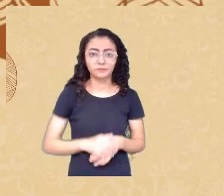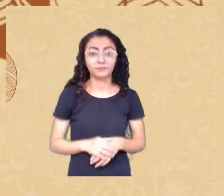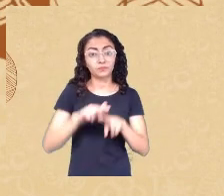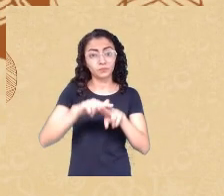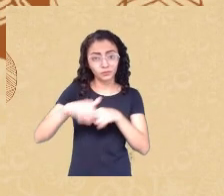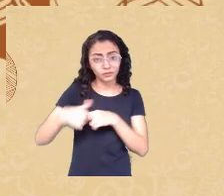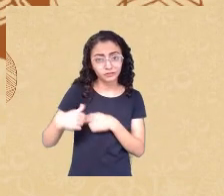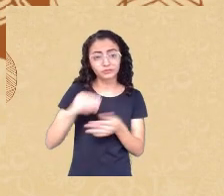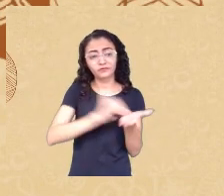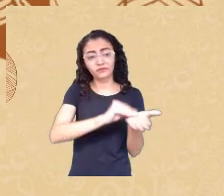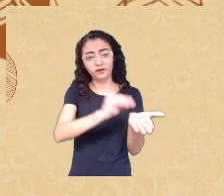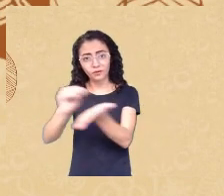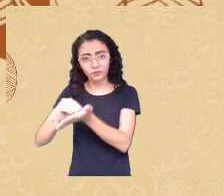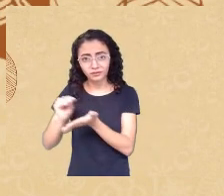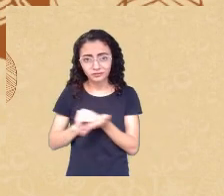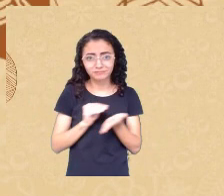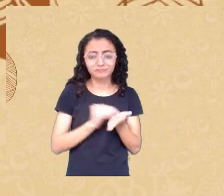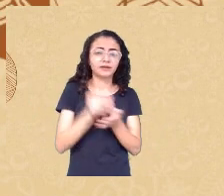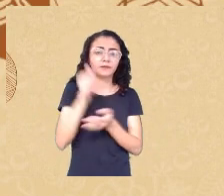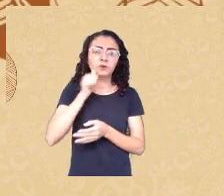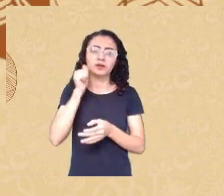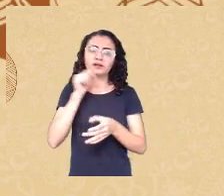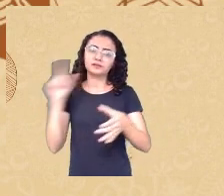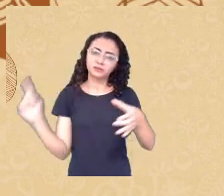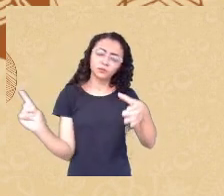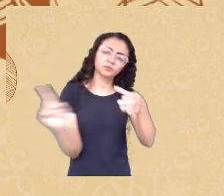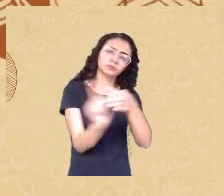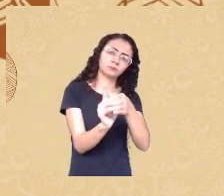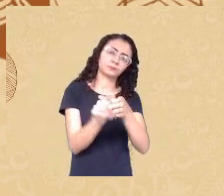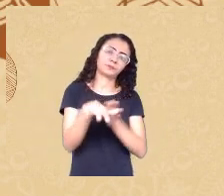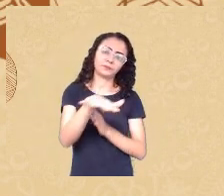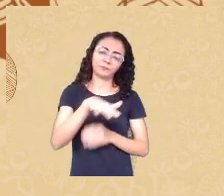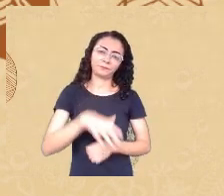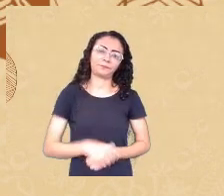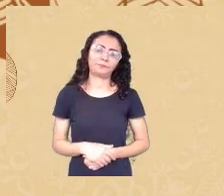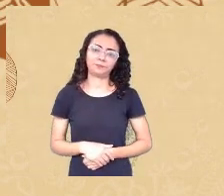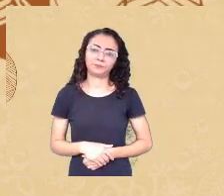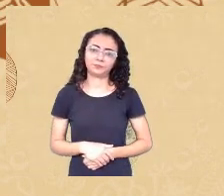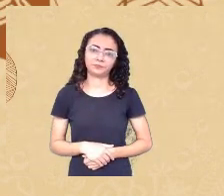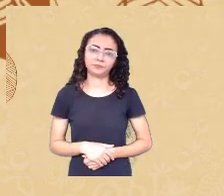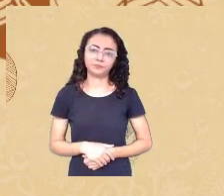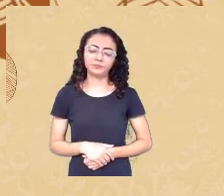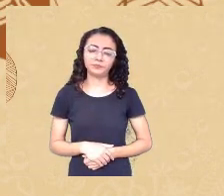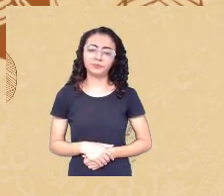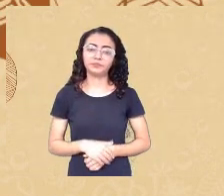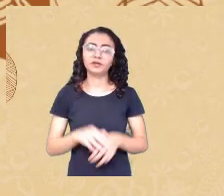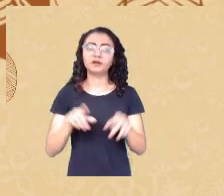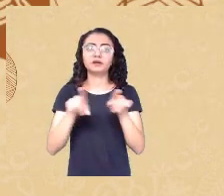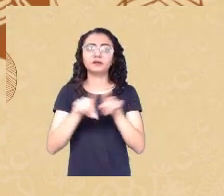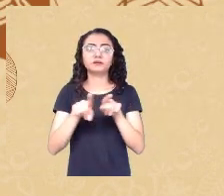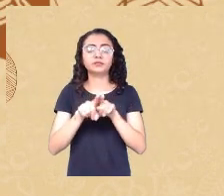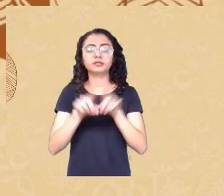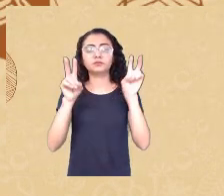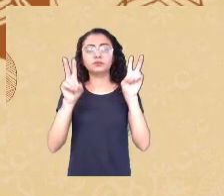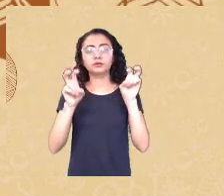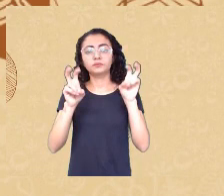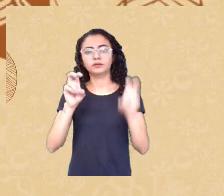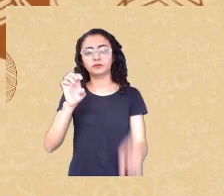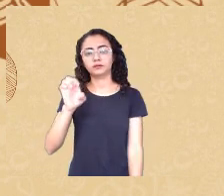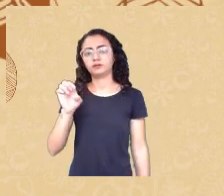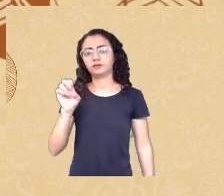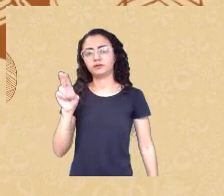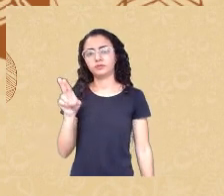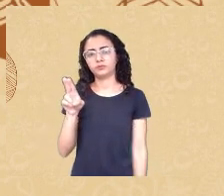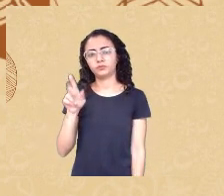e agora por fim eu chego no tema principal que eu queria falar que é a questão da eugenia que é um uso inadequado da